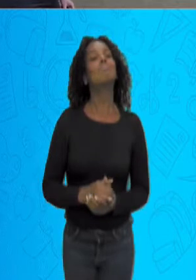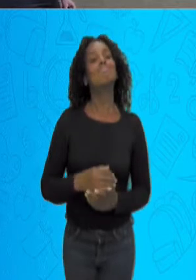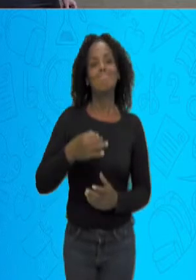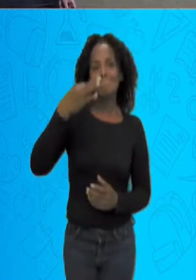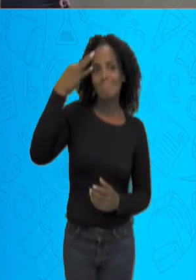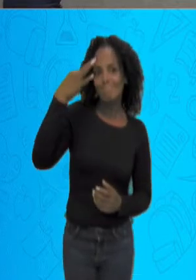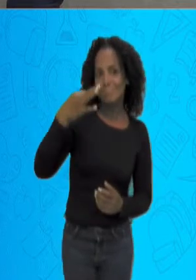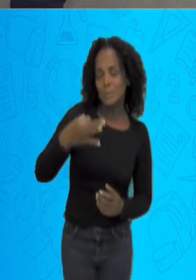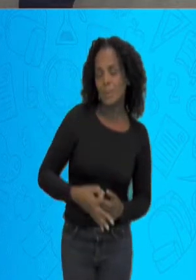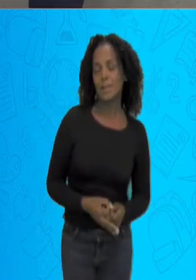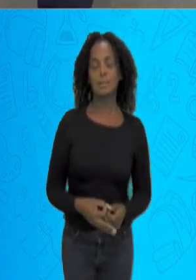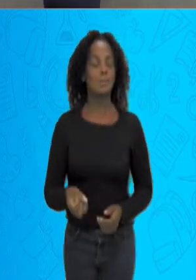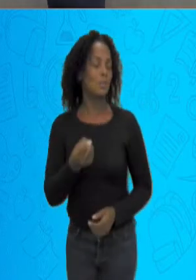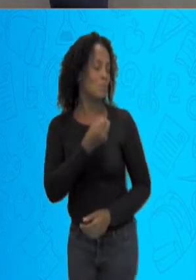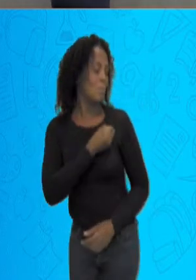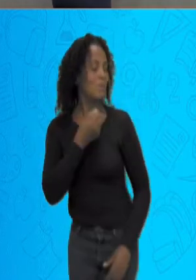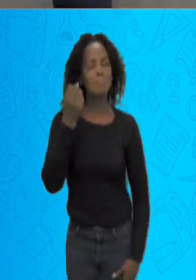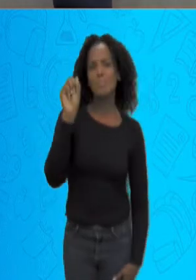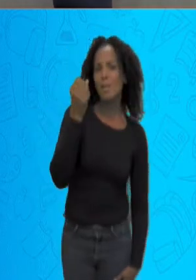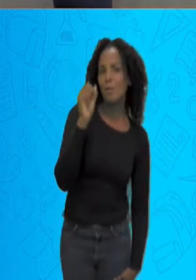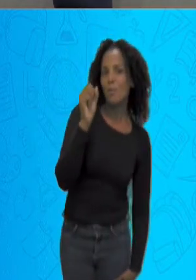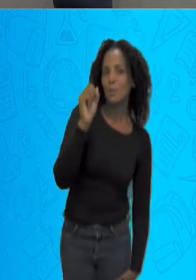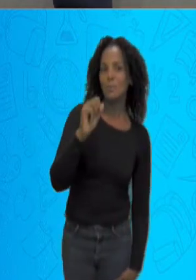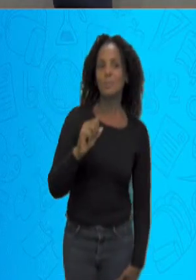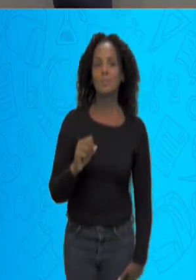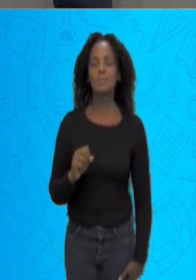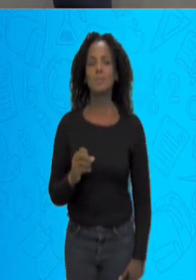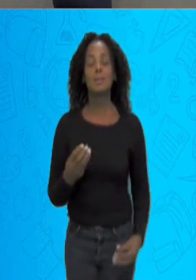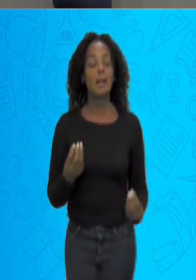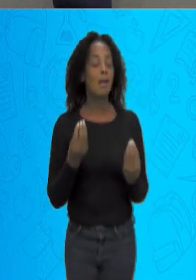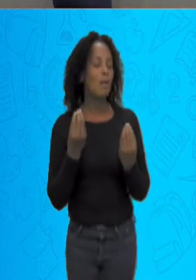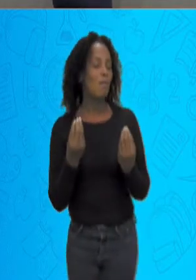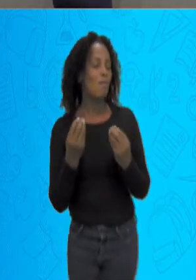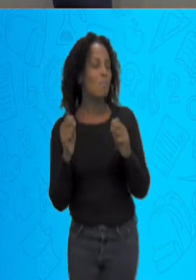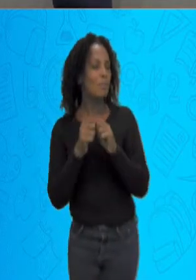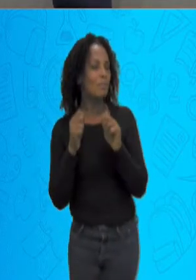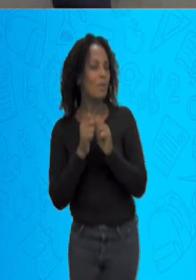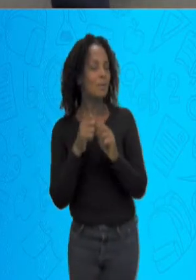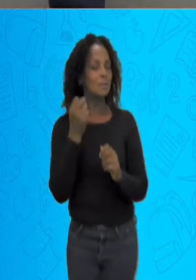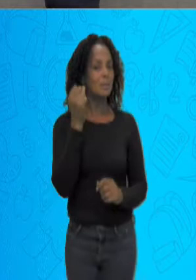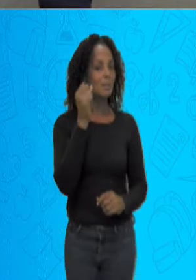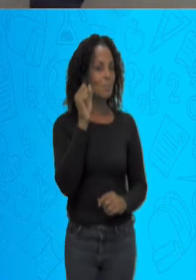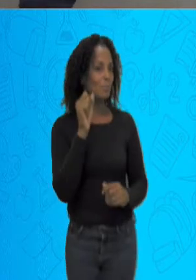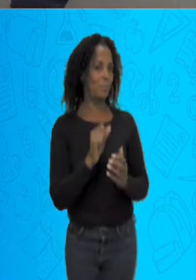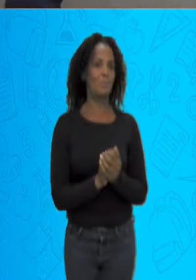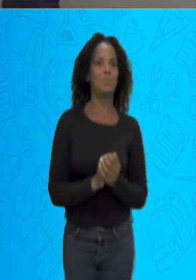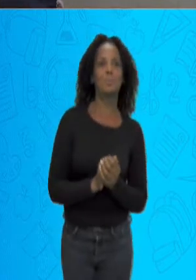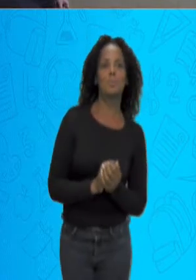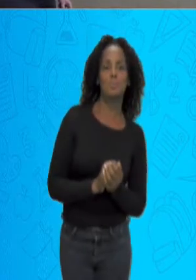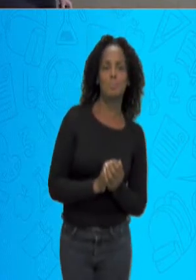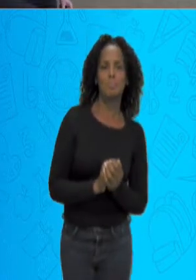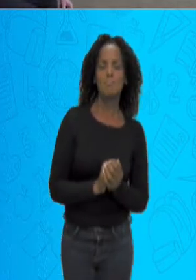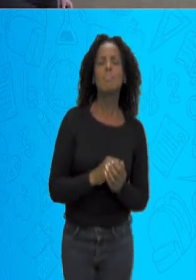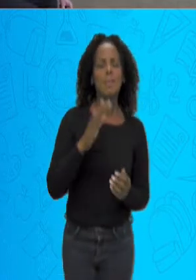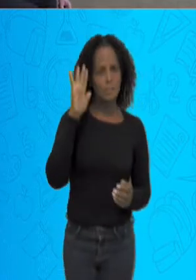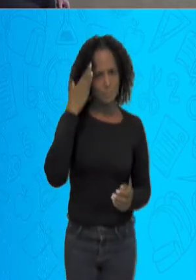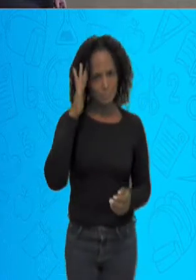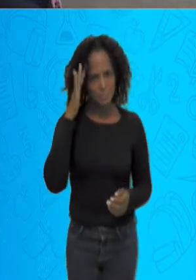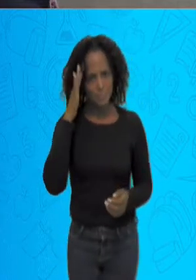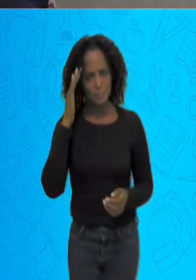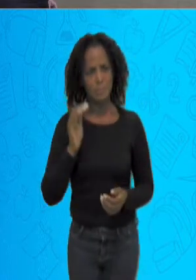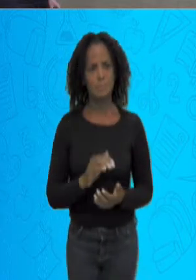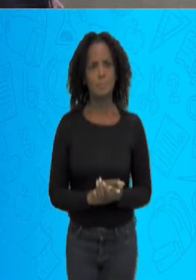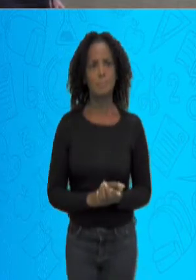Isso mesmo, numeral oito. Olha aqui como que faz o numeral oito, ó. Olha para vocês verem. Deu para vocês entenderem?